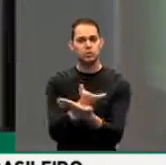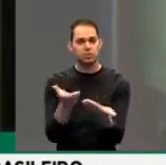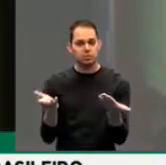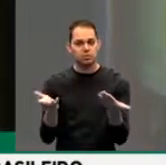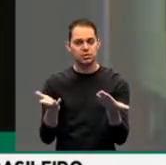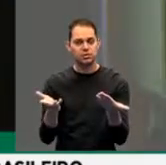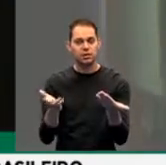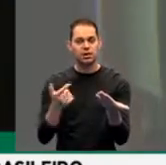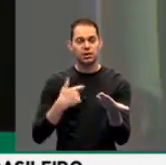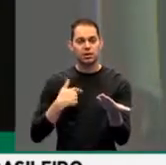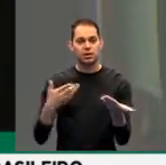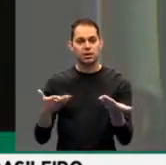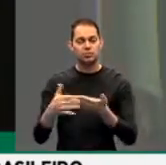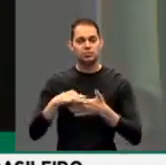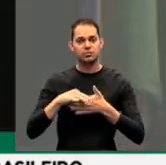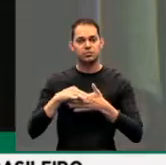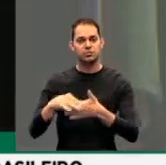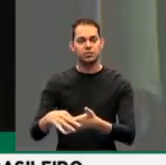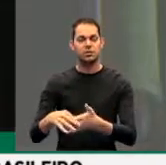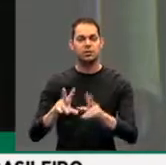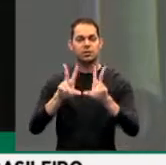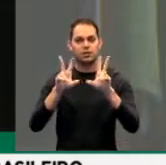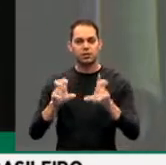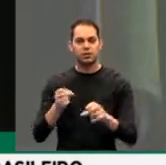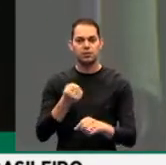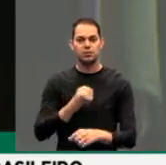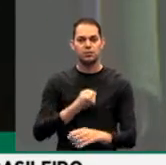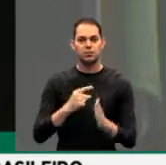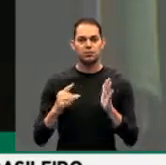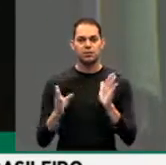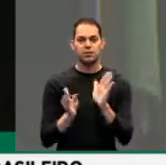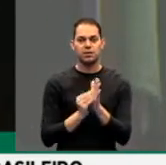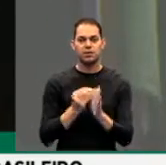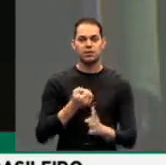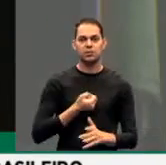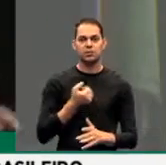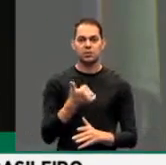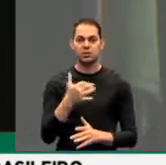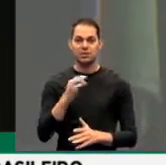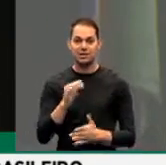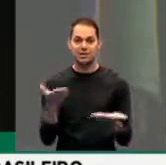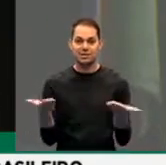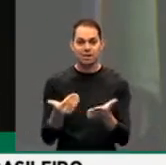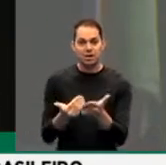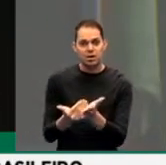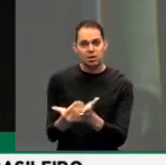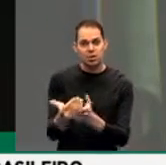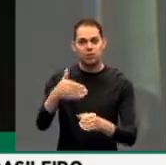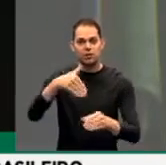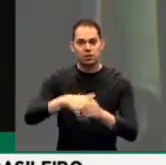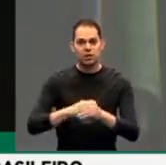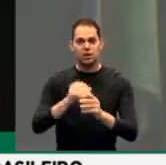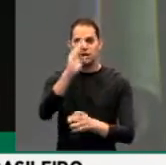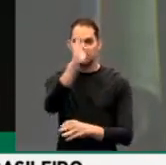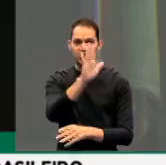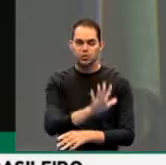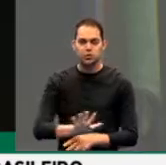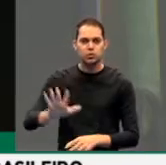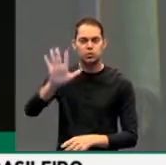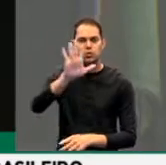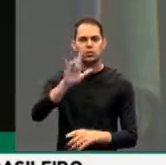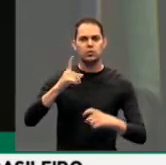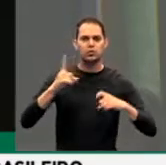eu faço um encaminhamento sobre a emenda 10, que agora vai entrar em votação, já chama a atenção do Brasil todo, médicos,